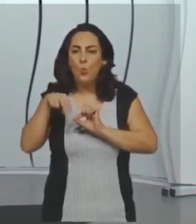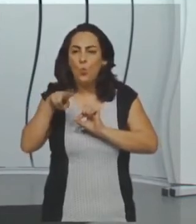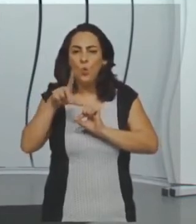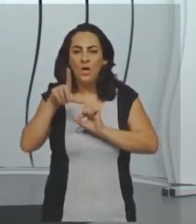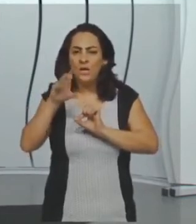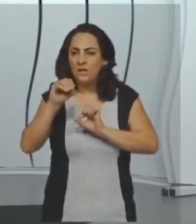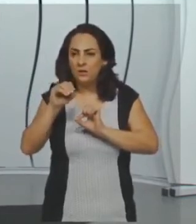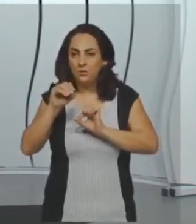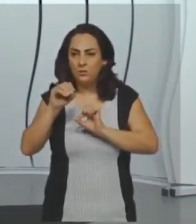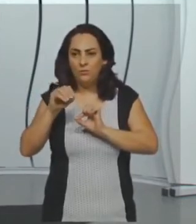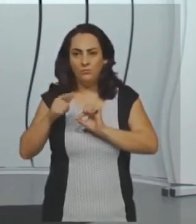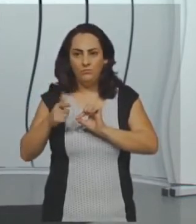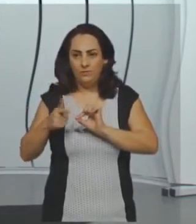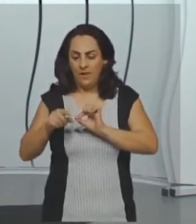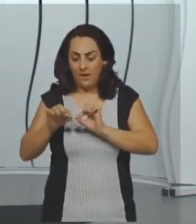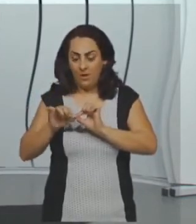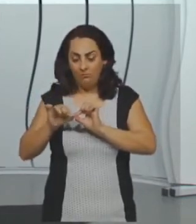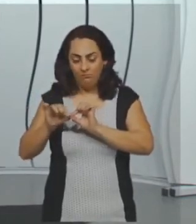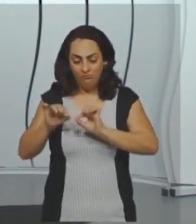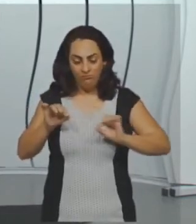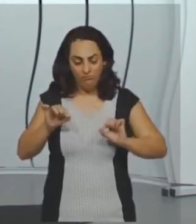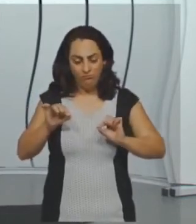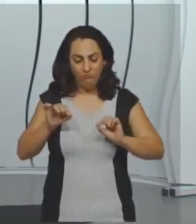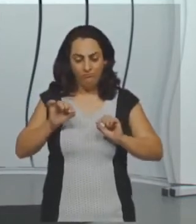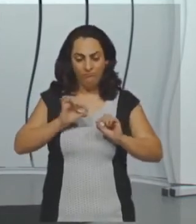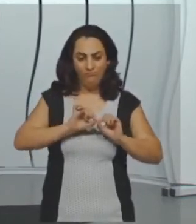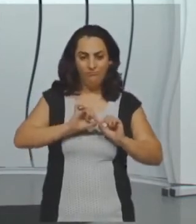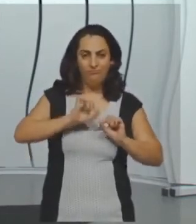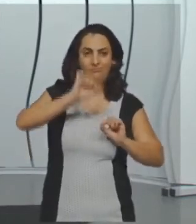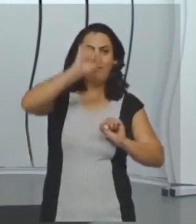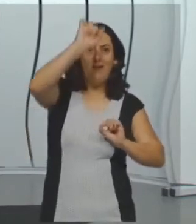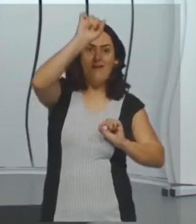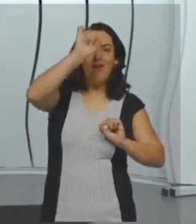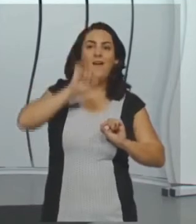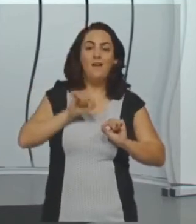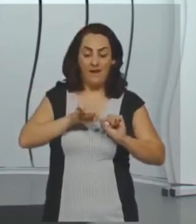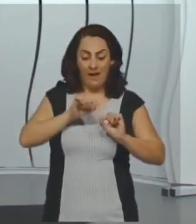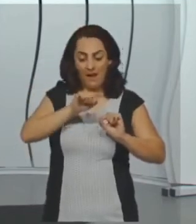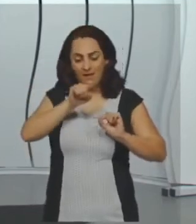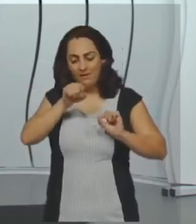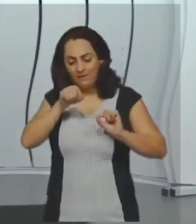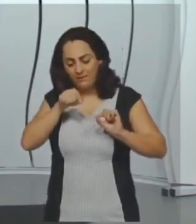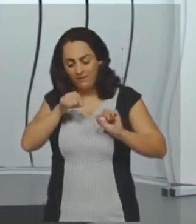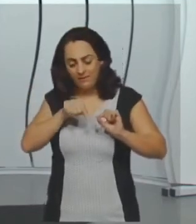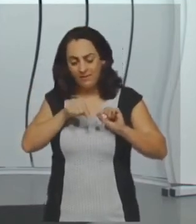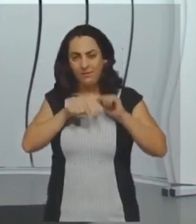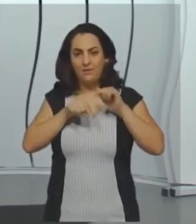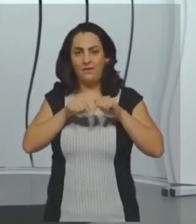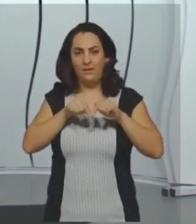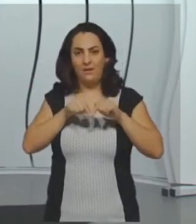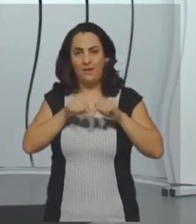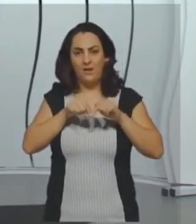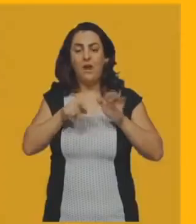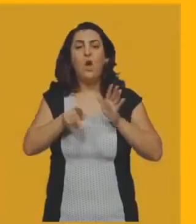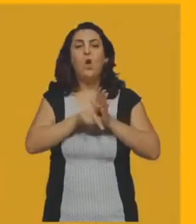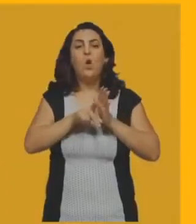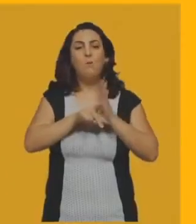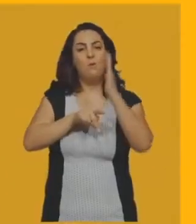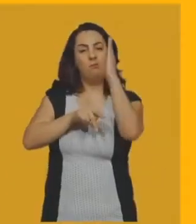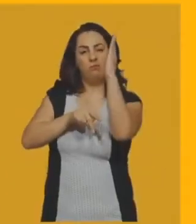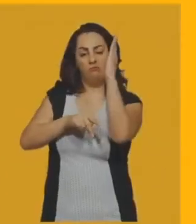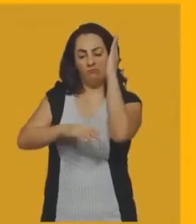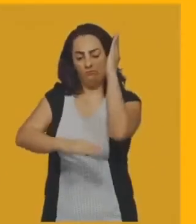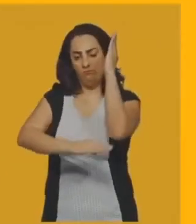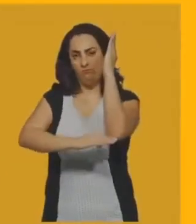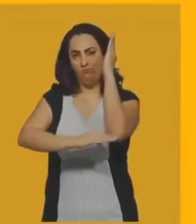zero graus, né, ou nulo. E se eu tiver, por exemplo, esse ângulo aqui, é um ângulo